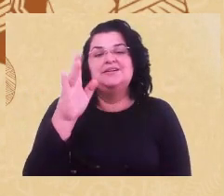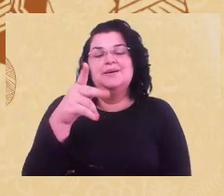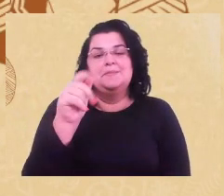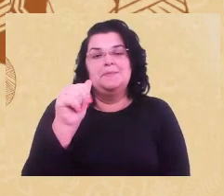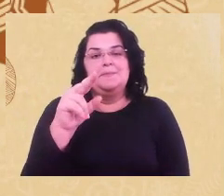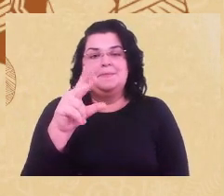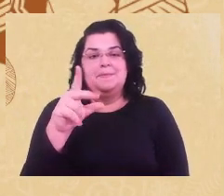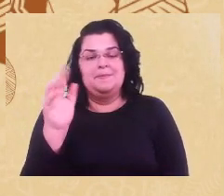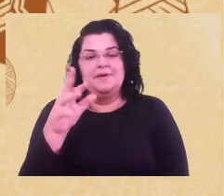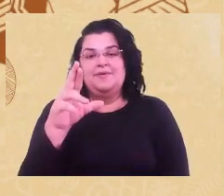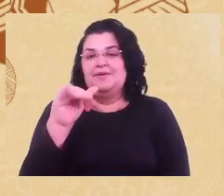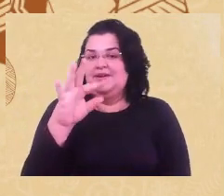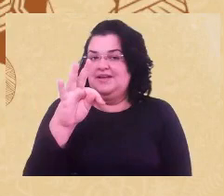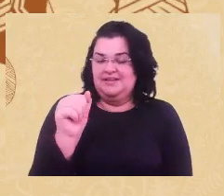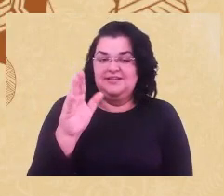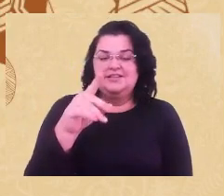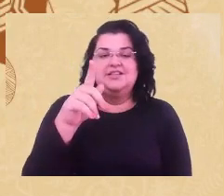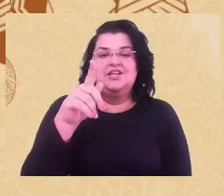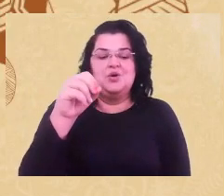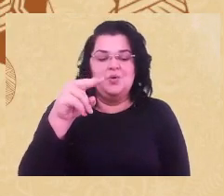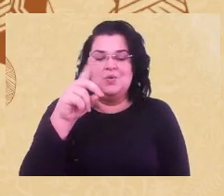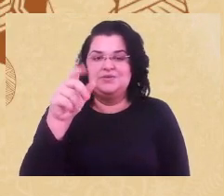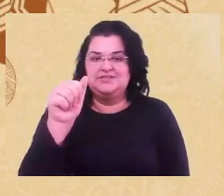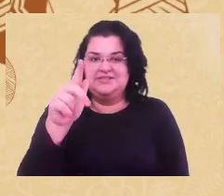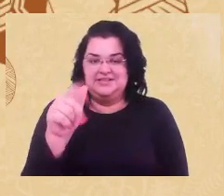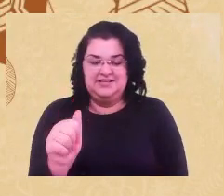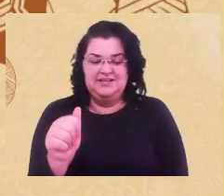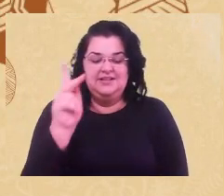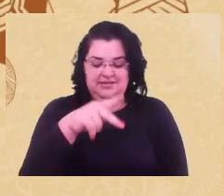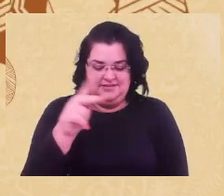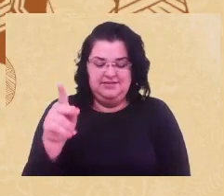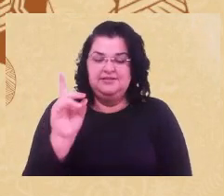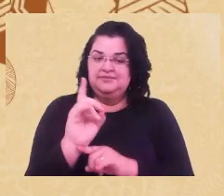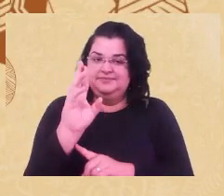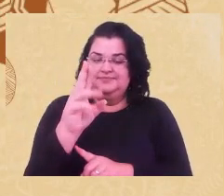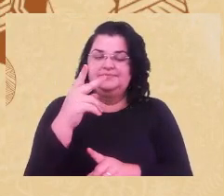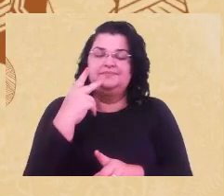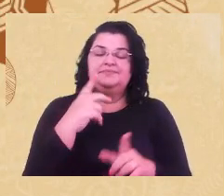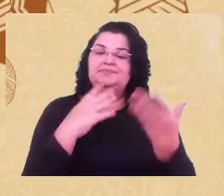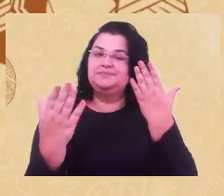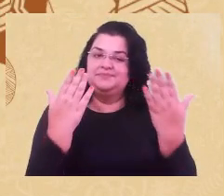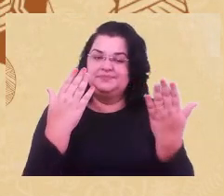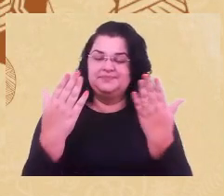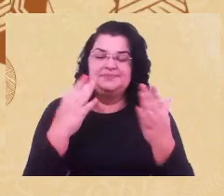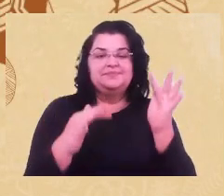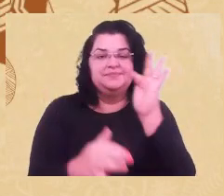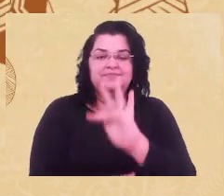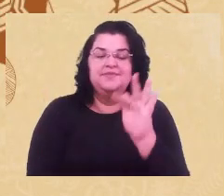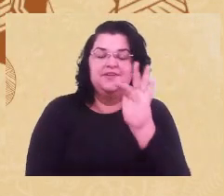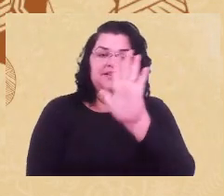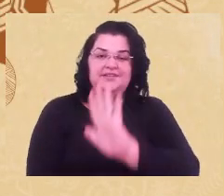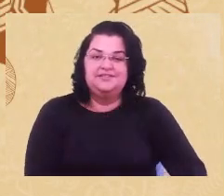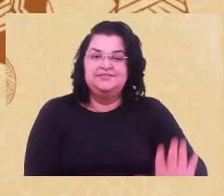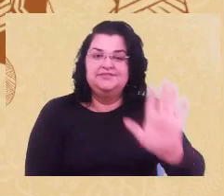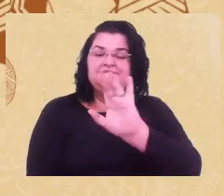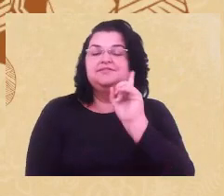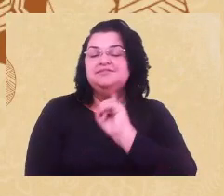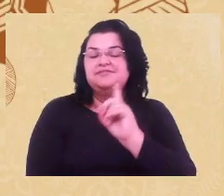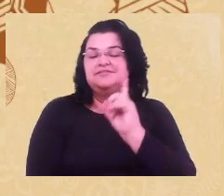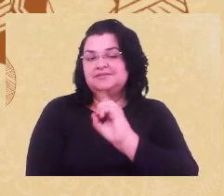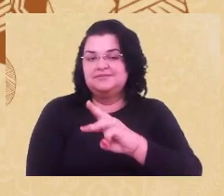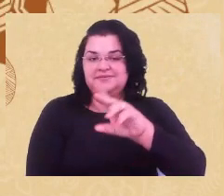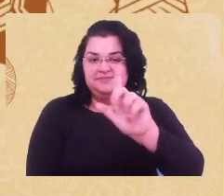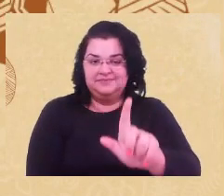Gonzaga, que é professora do Departamento de Psicologia da Universidade Federal de Minas Gerais, co